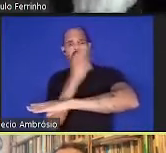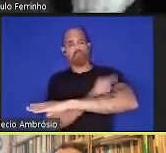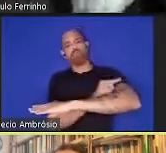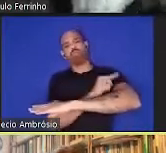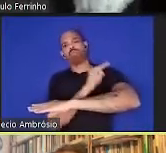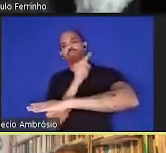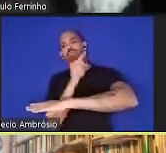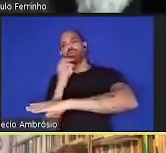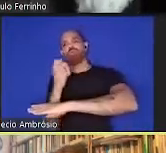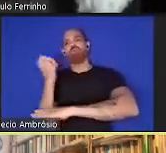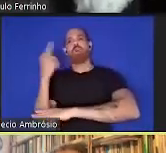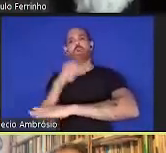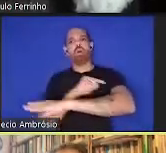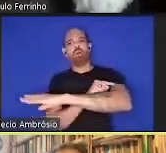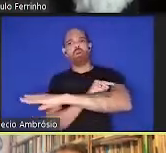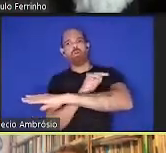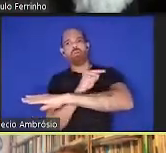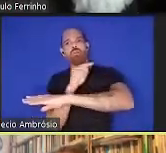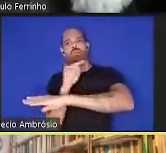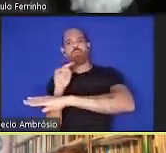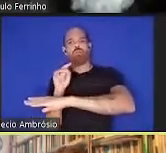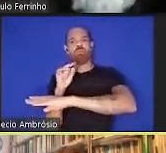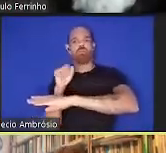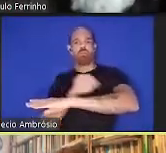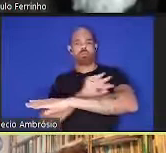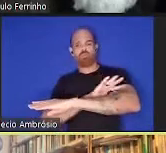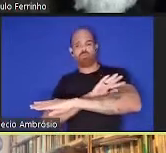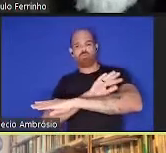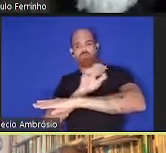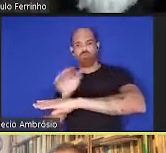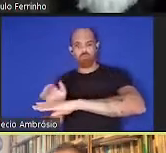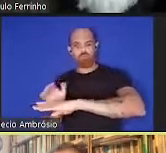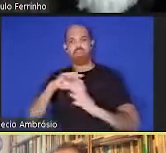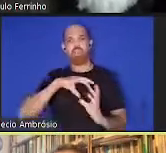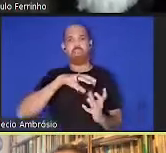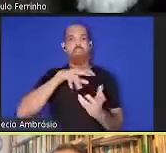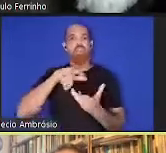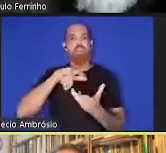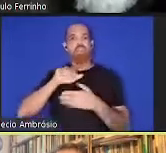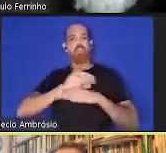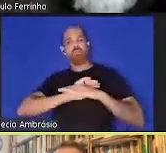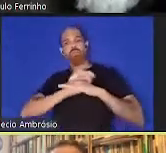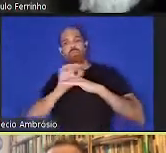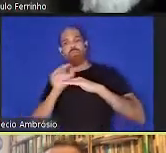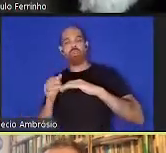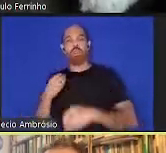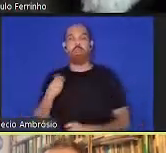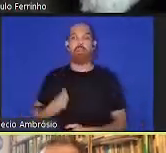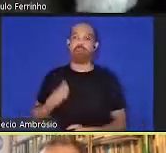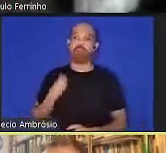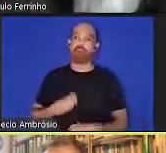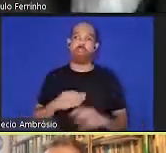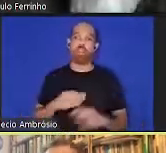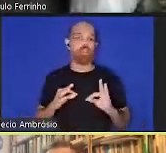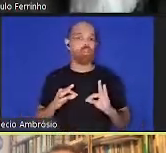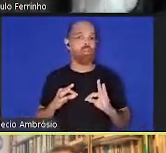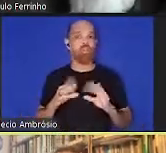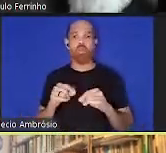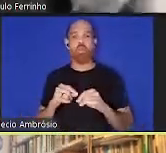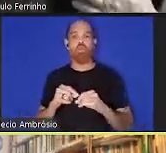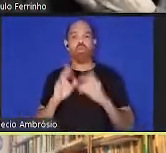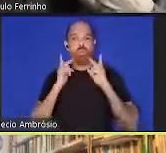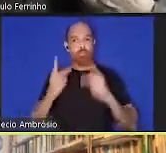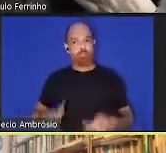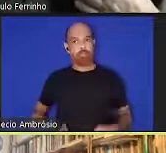sol que estava em volta da Terra e a vida toda humana está